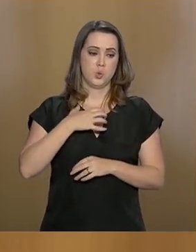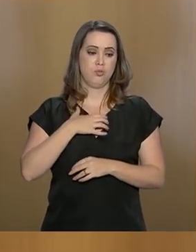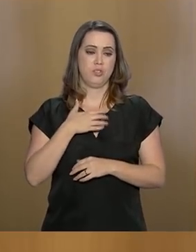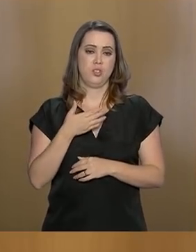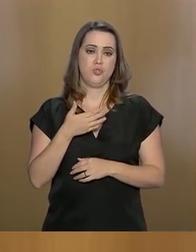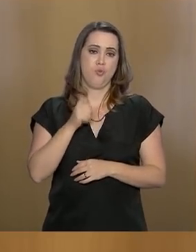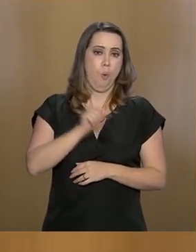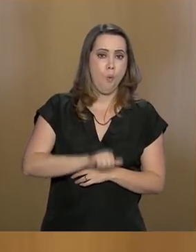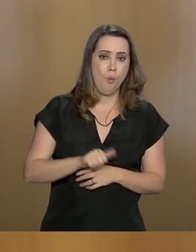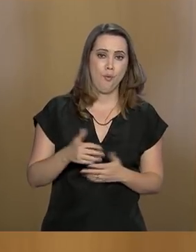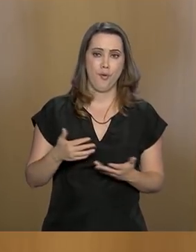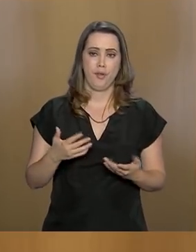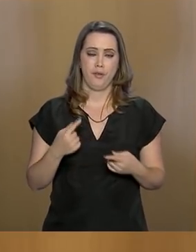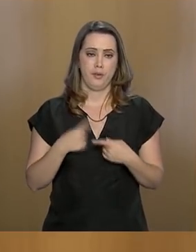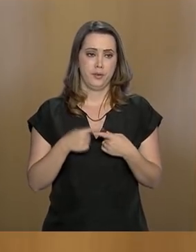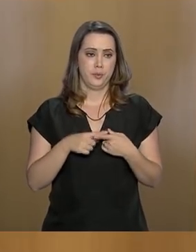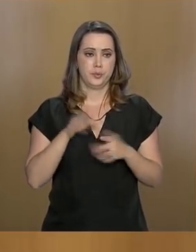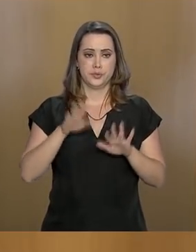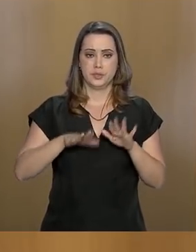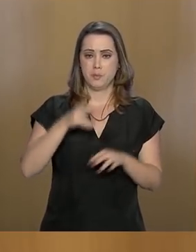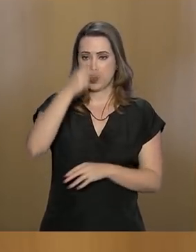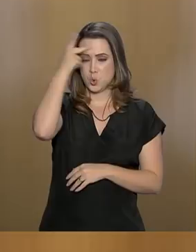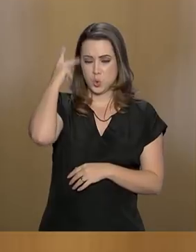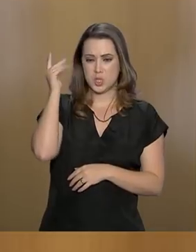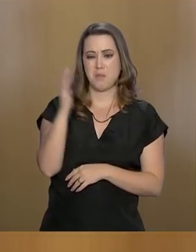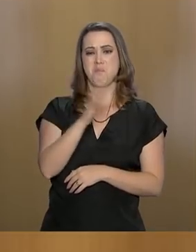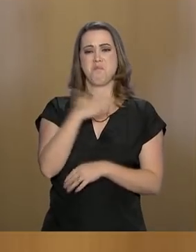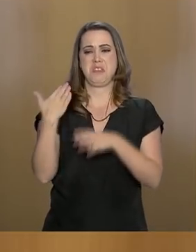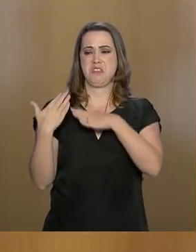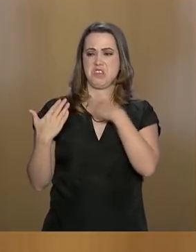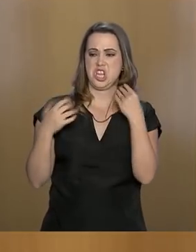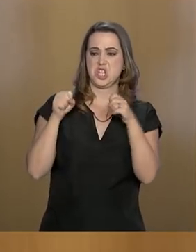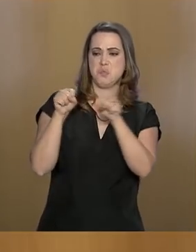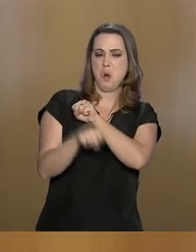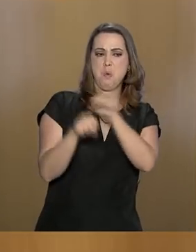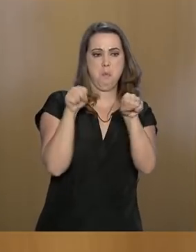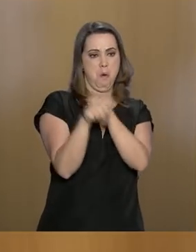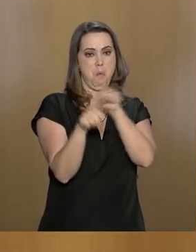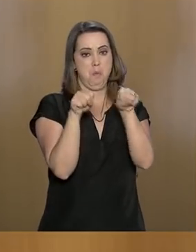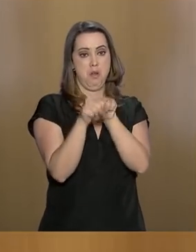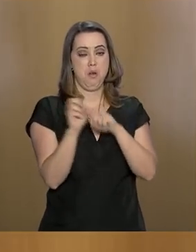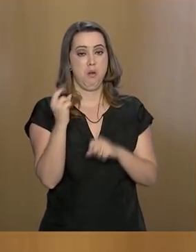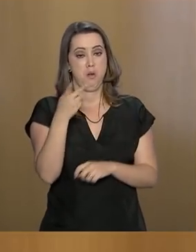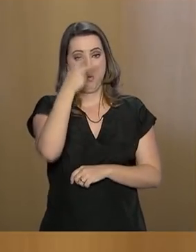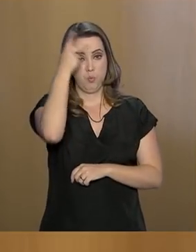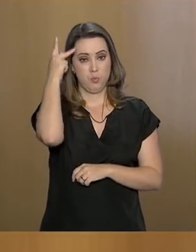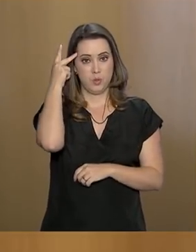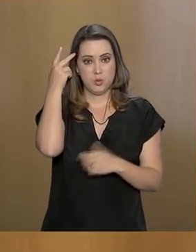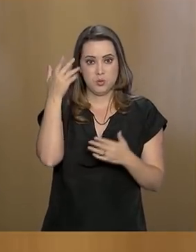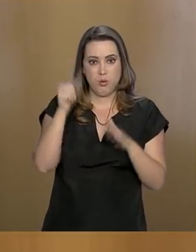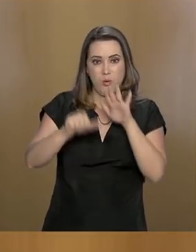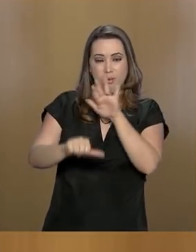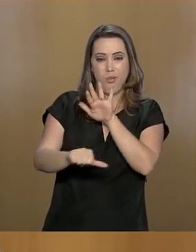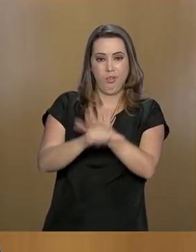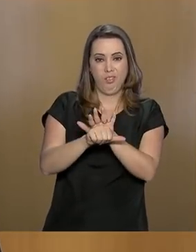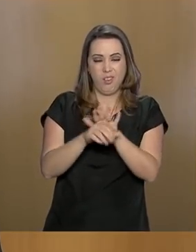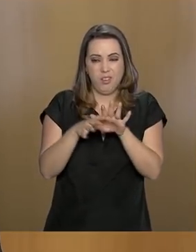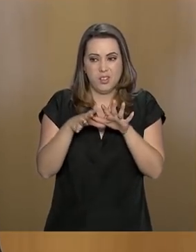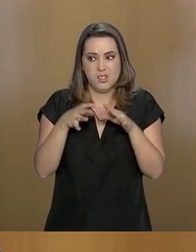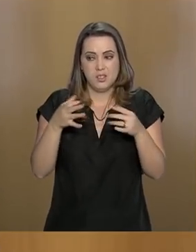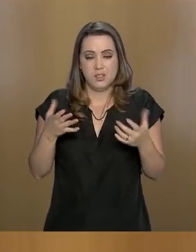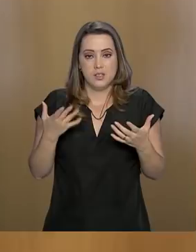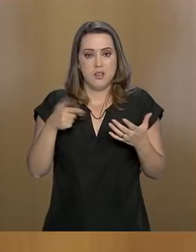com razão, porque homicidas qualificados ou pessoas responsáveis por crimes atrozes ficam